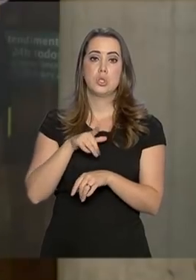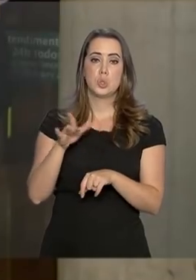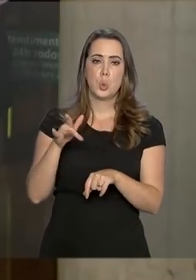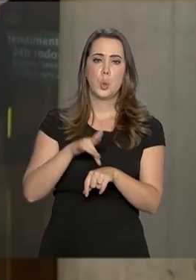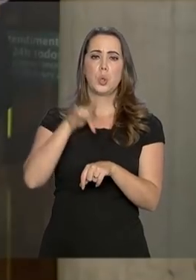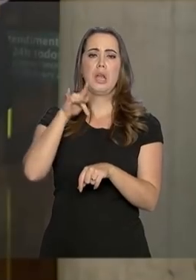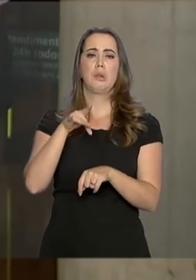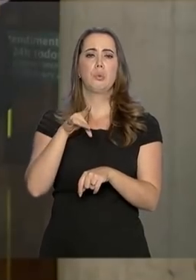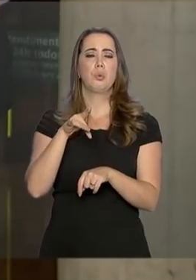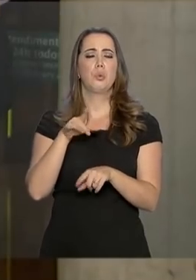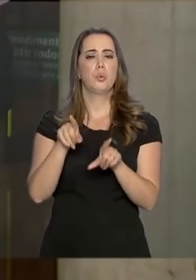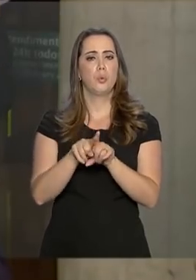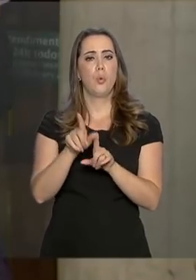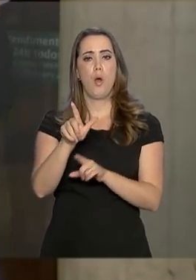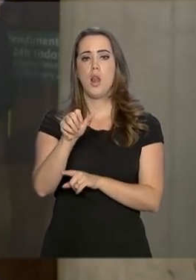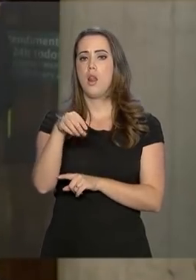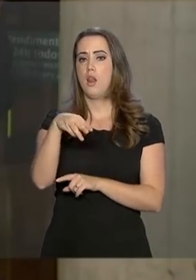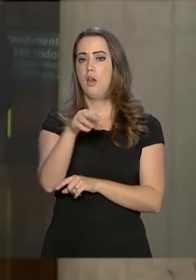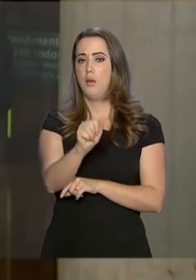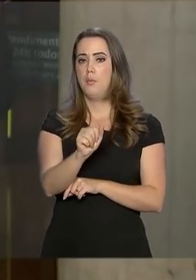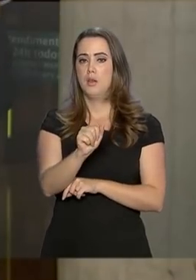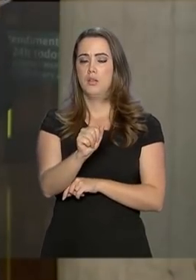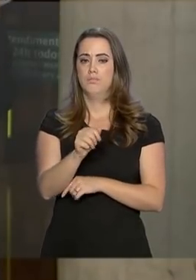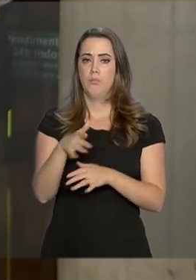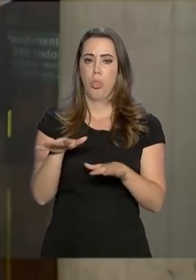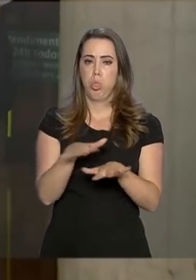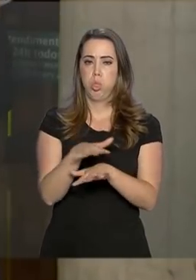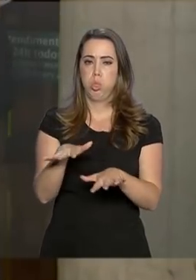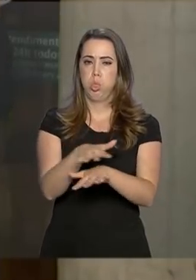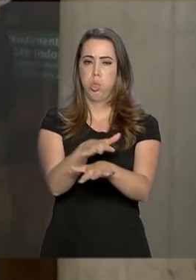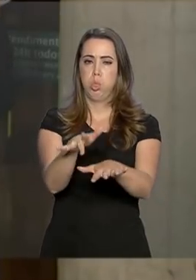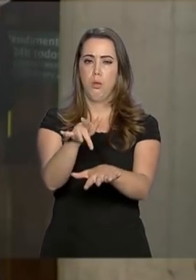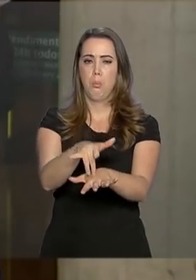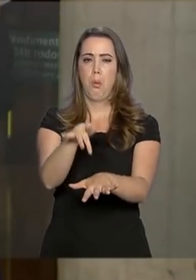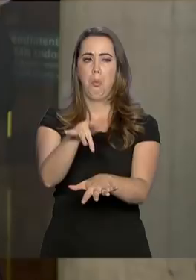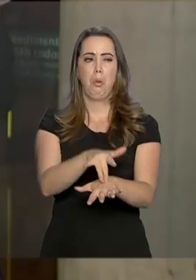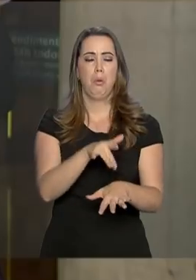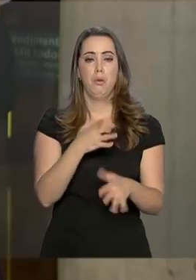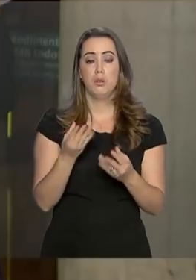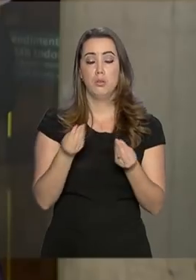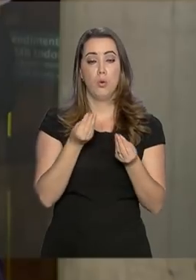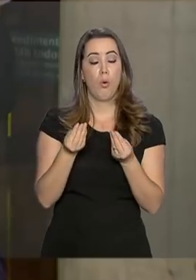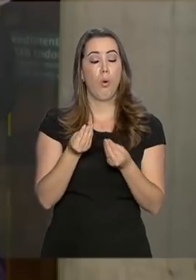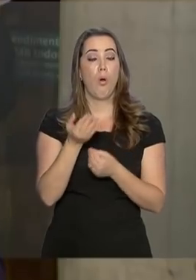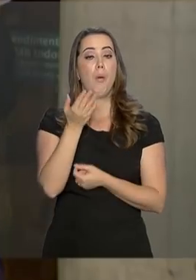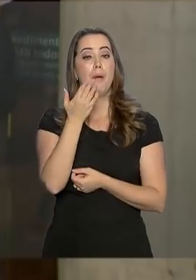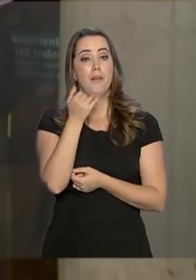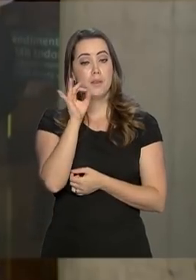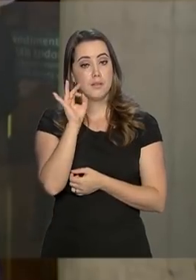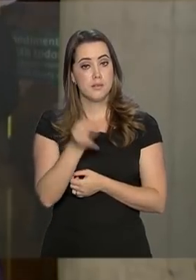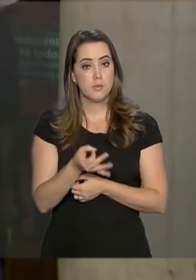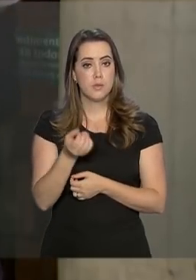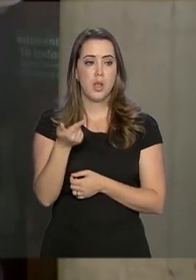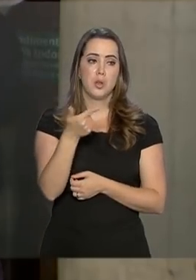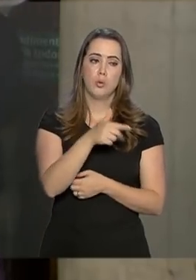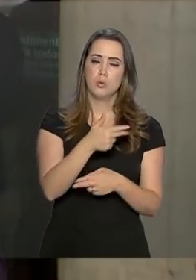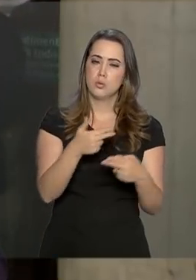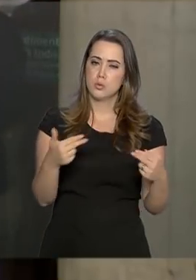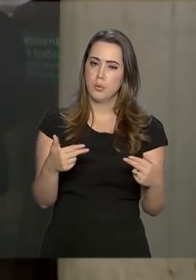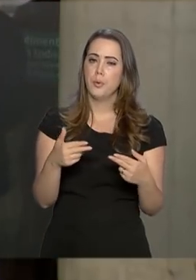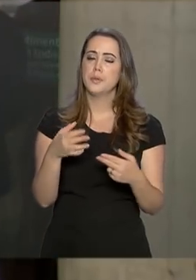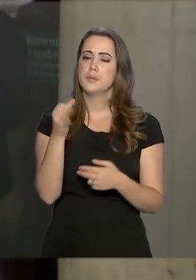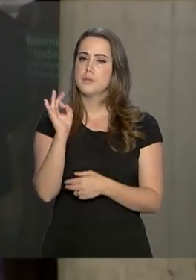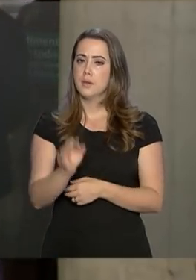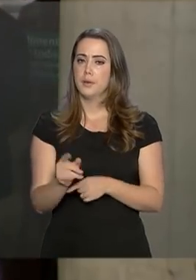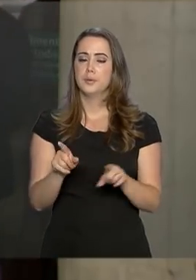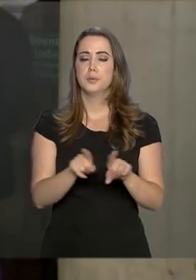barragem de Brumadinho Principalmente para orientá-los em relação ao consumo de alimentos e outros produtos Em relação à